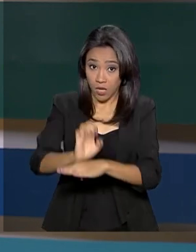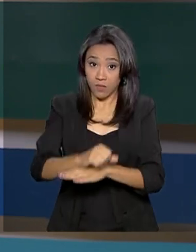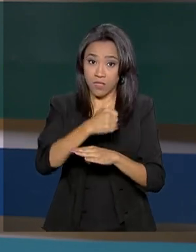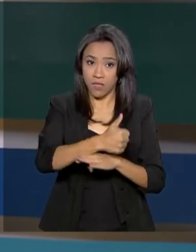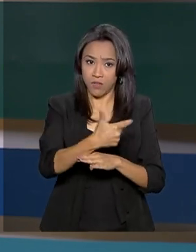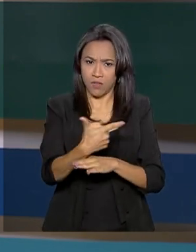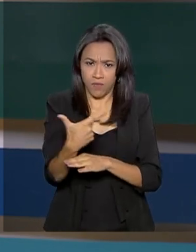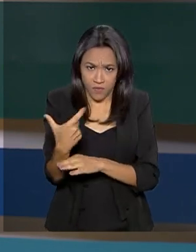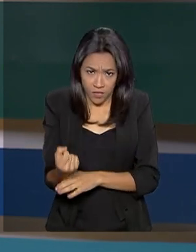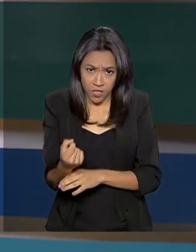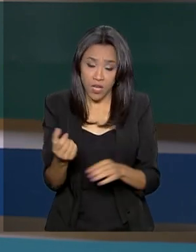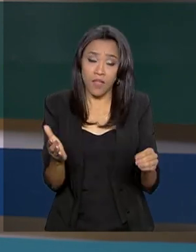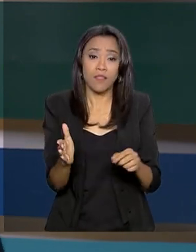a 180 dias.